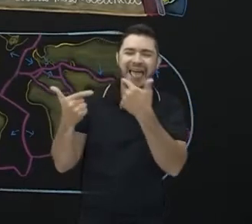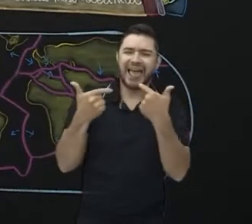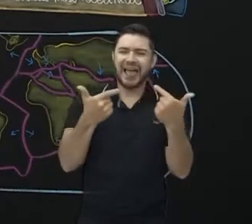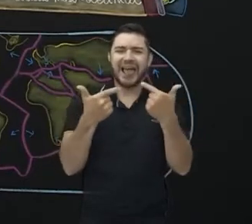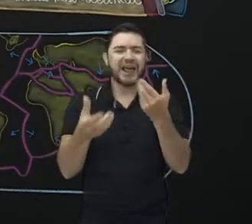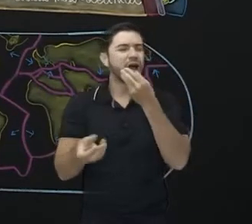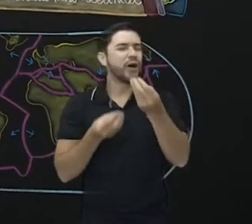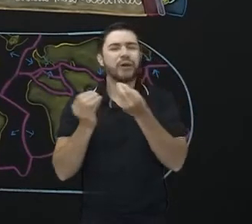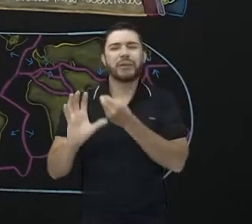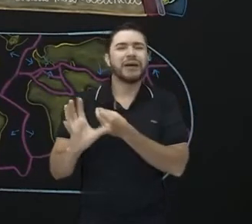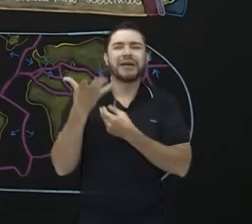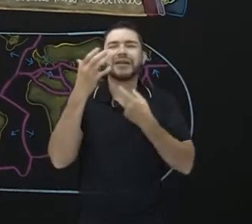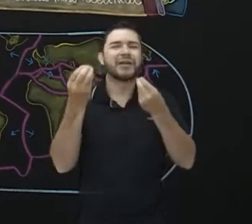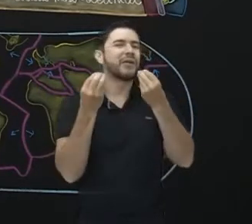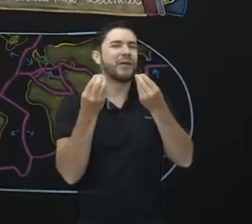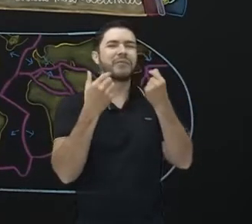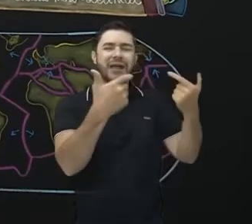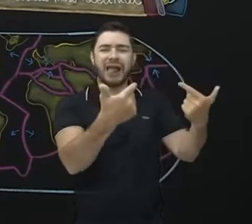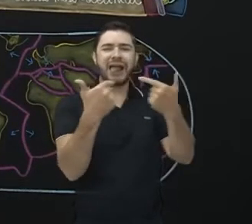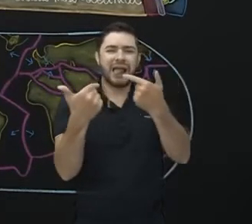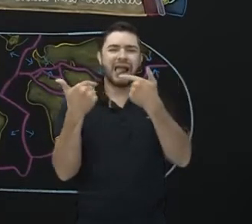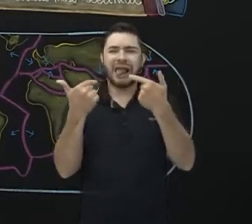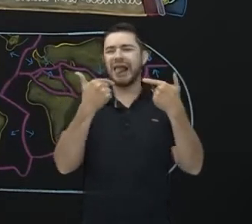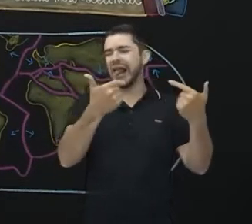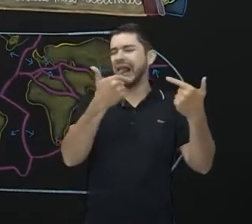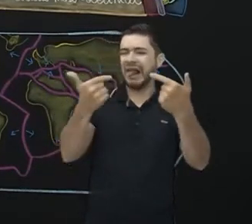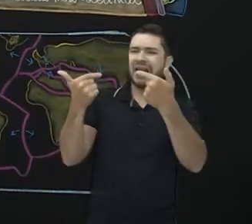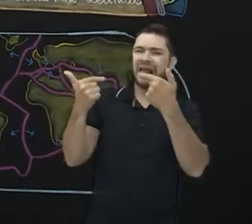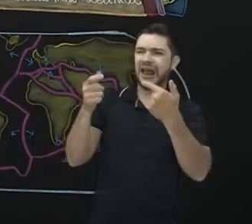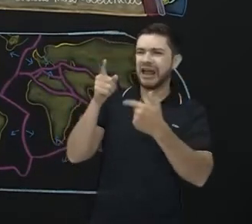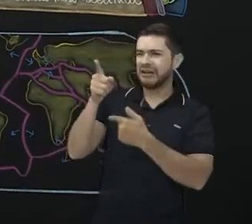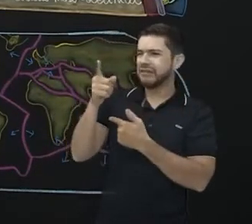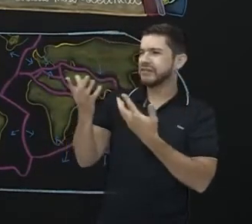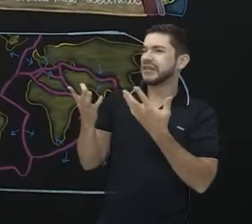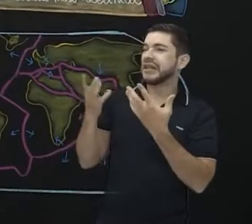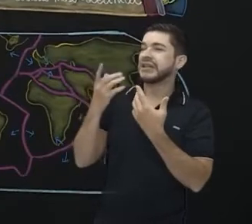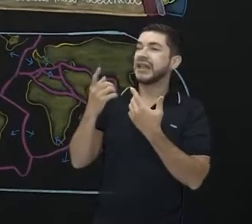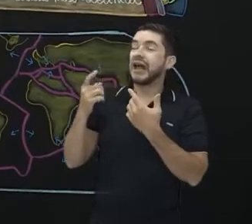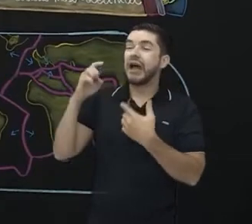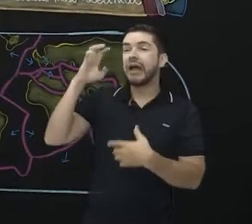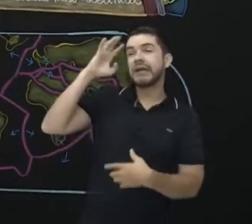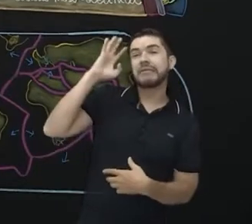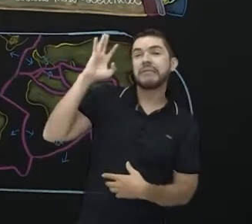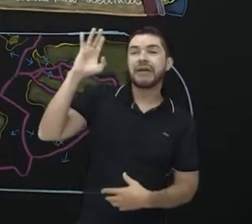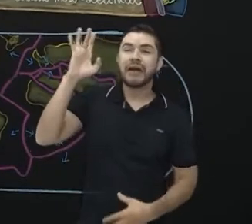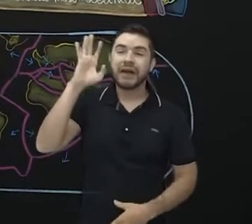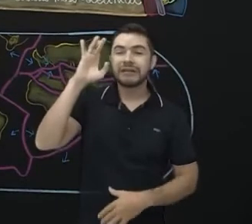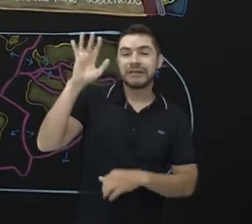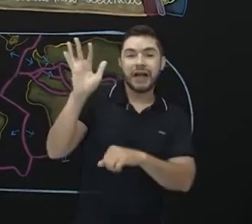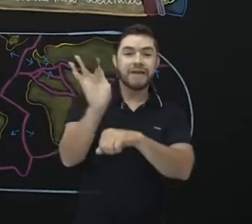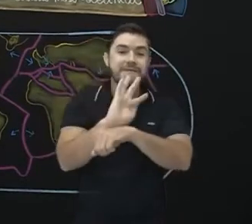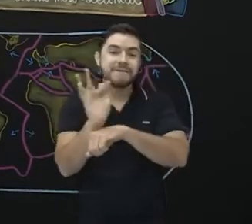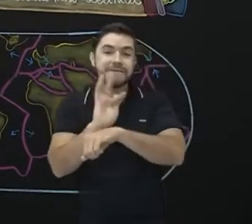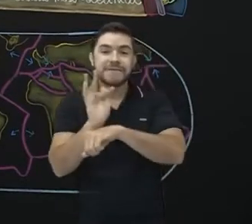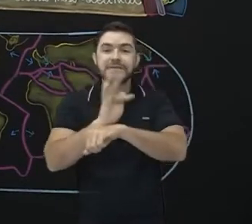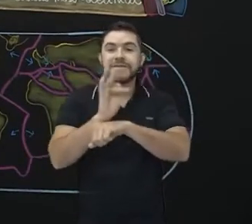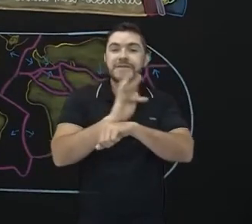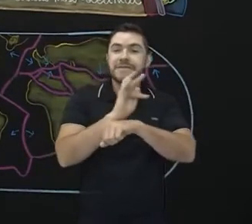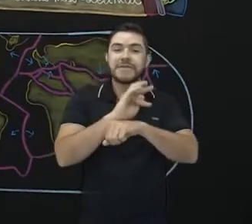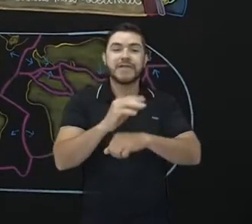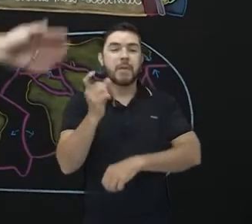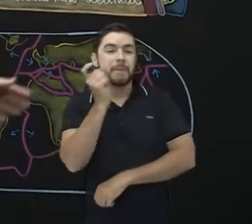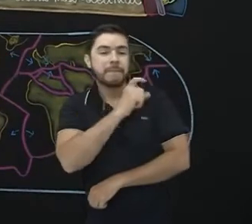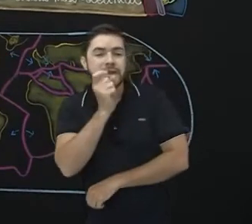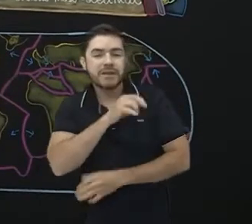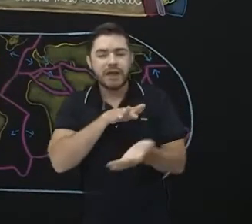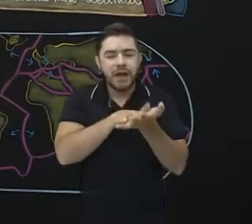acontecer? E tiraram muito sarro dele. Ah, você está assistindo muitos filmes de